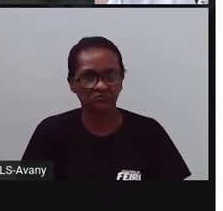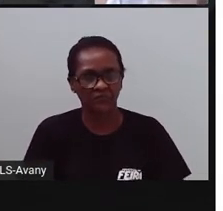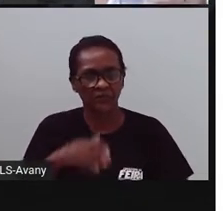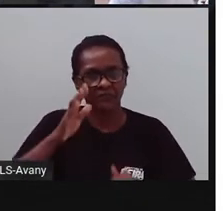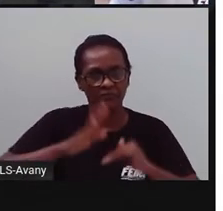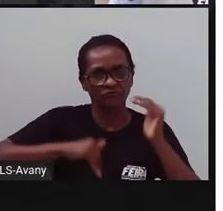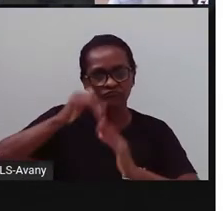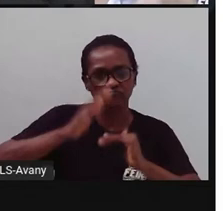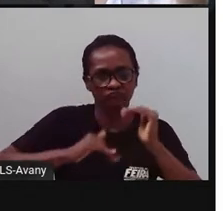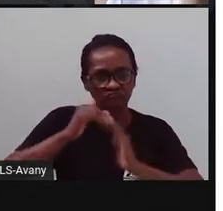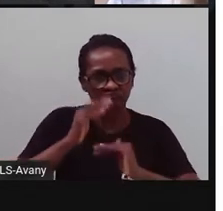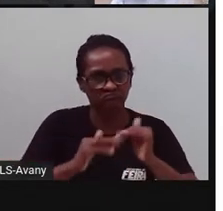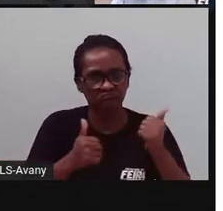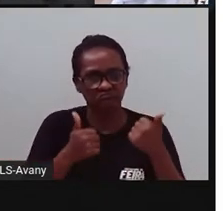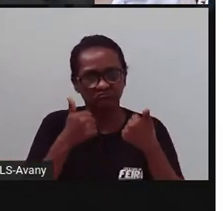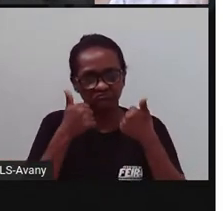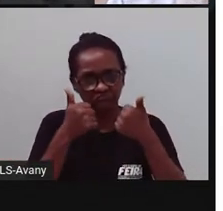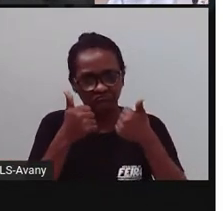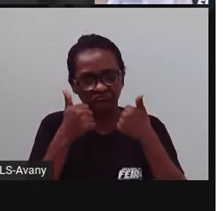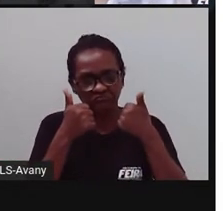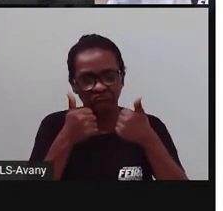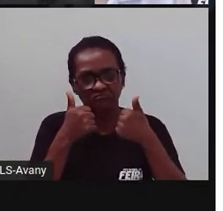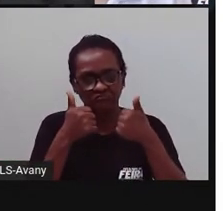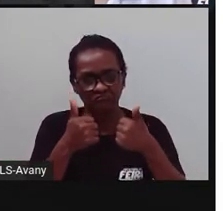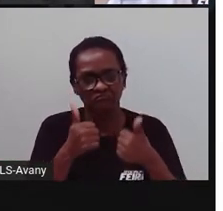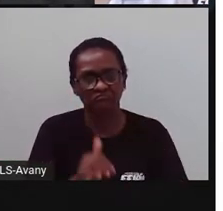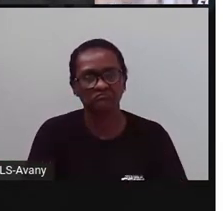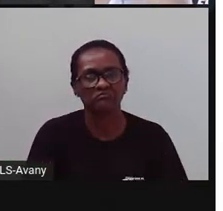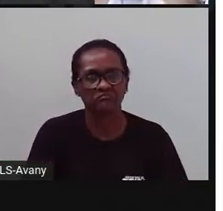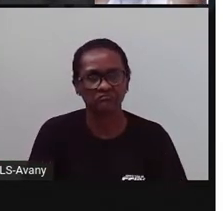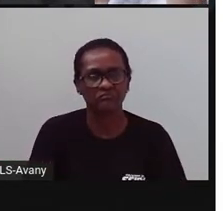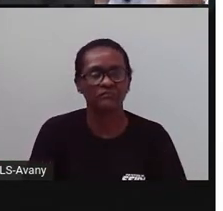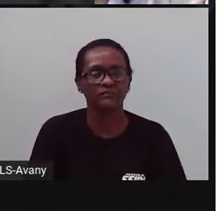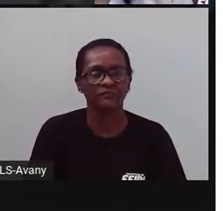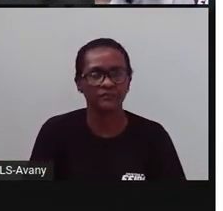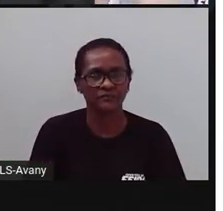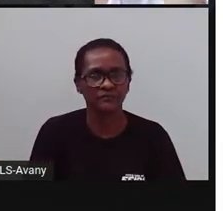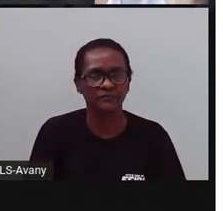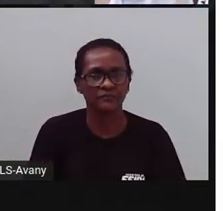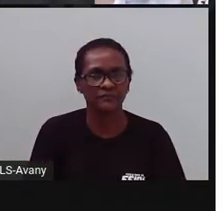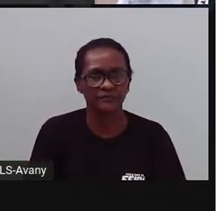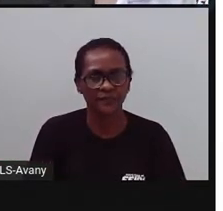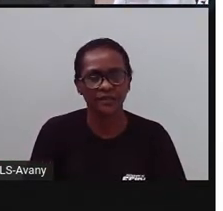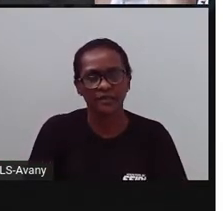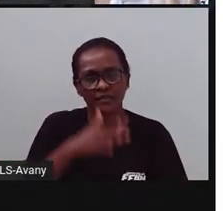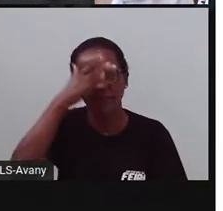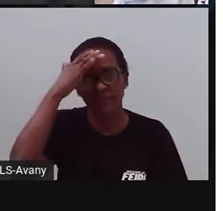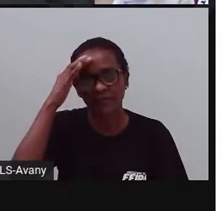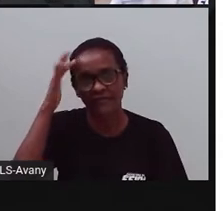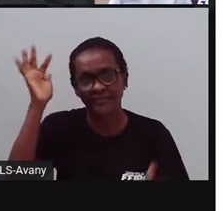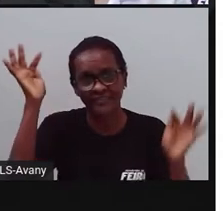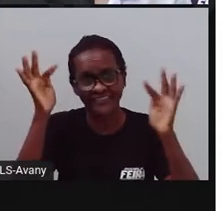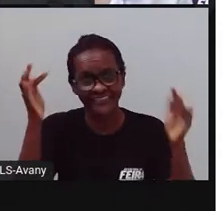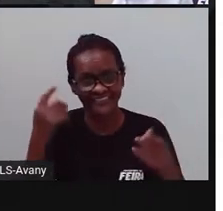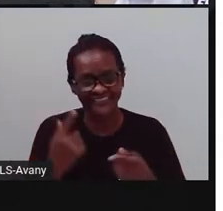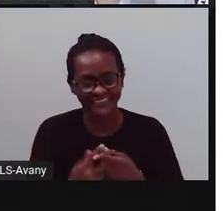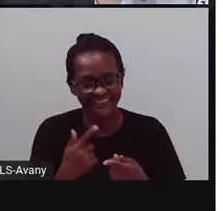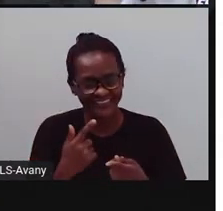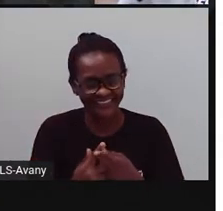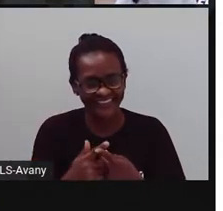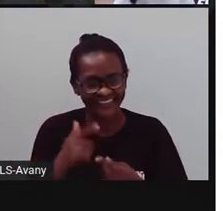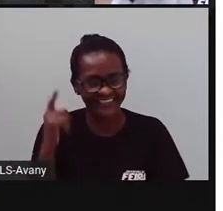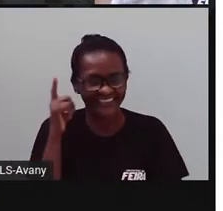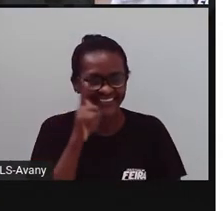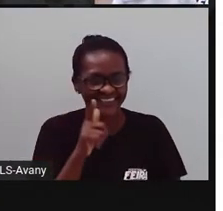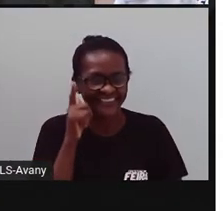né? É valorizada, reconhecida como profissão realmente. E a gente resgata esses valores do nordestino, né? Que